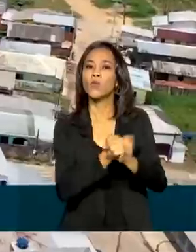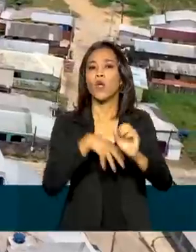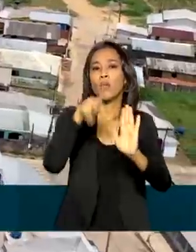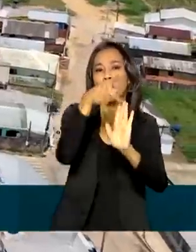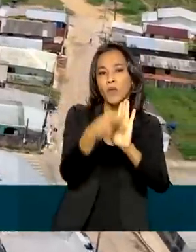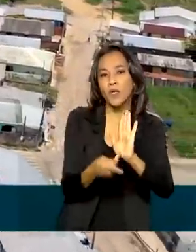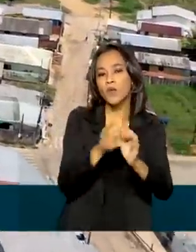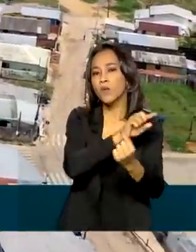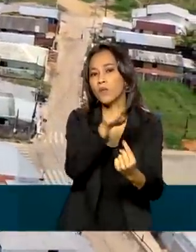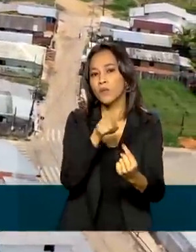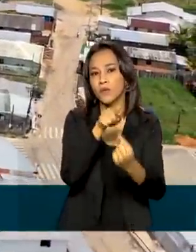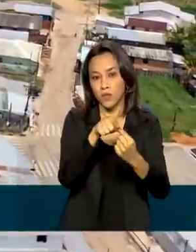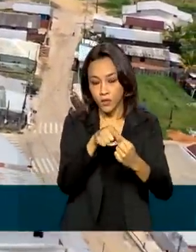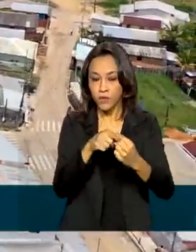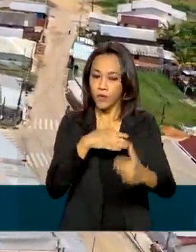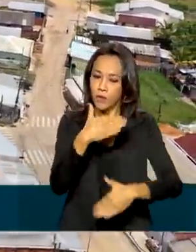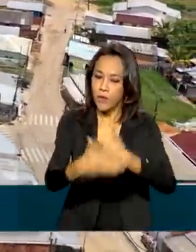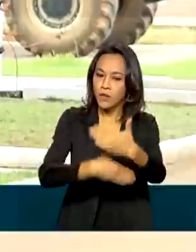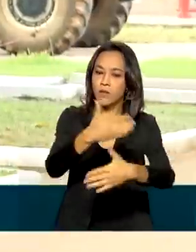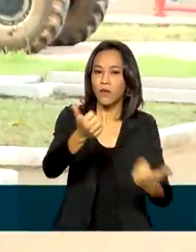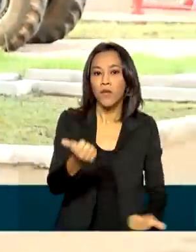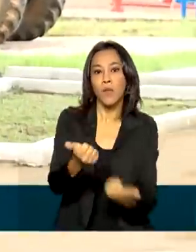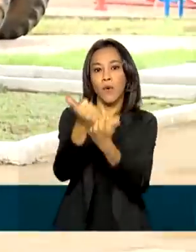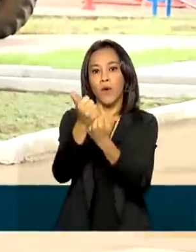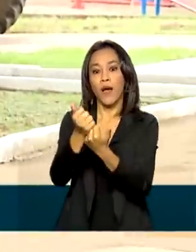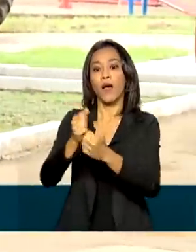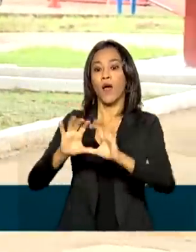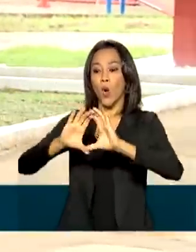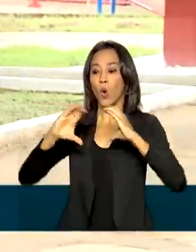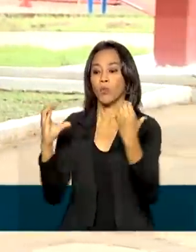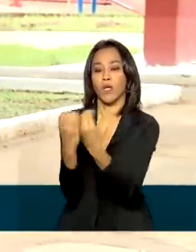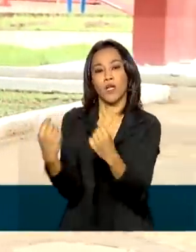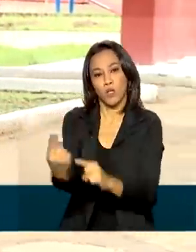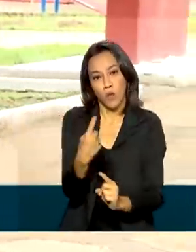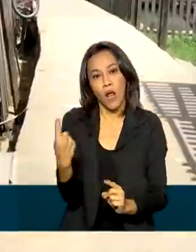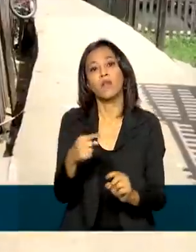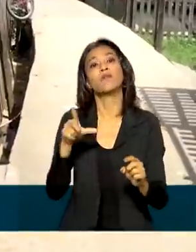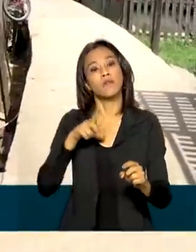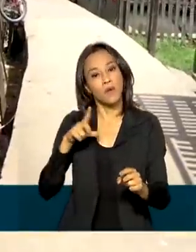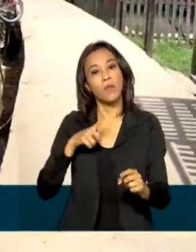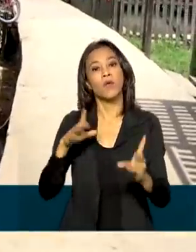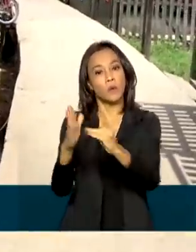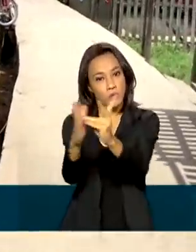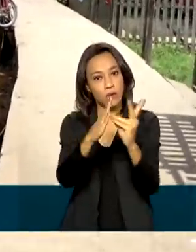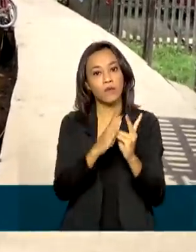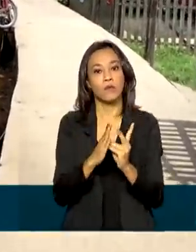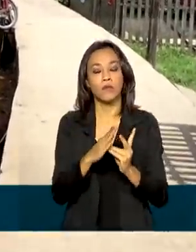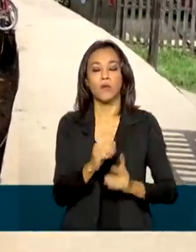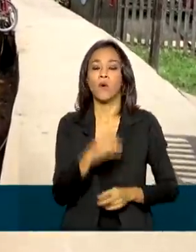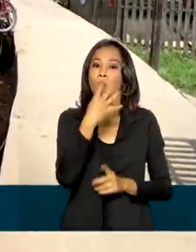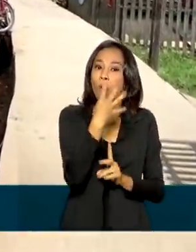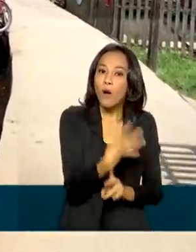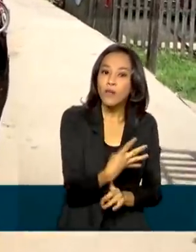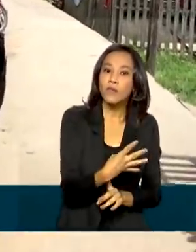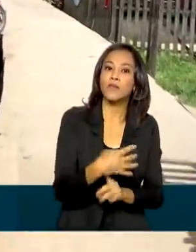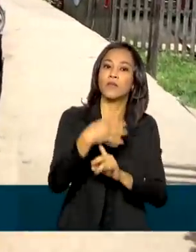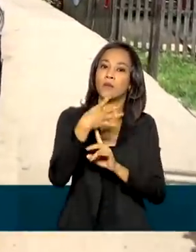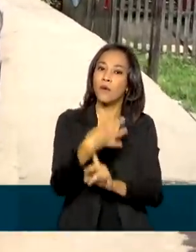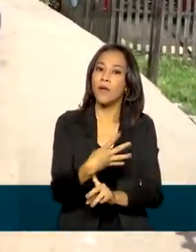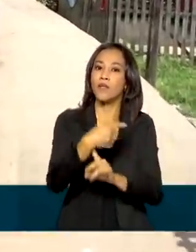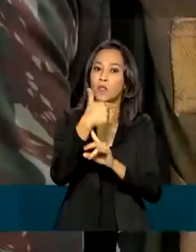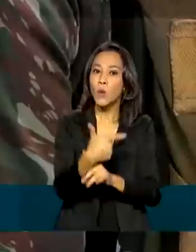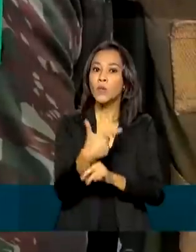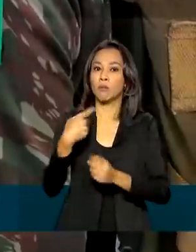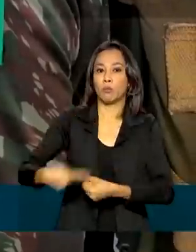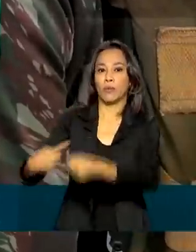garantir o desenvolvimento de comunidades isoladas, incluindo populações indígenas. Está presente em 442